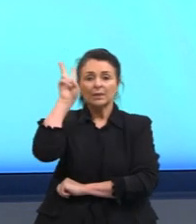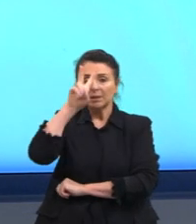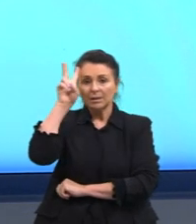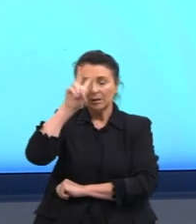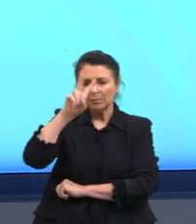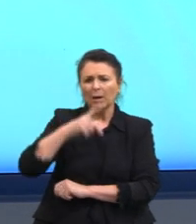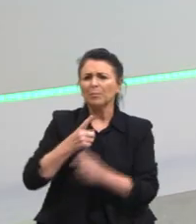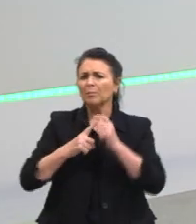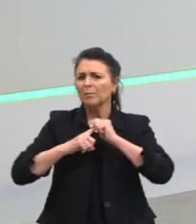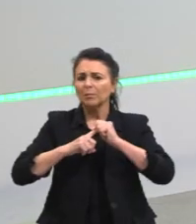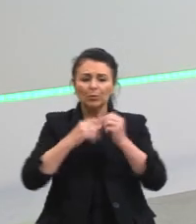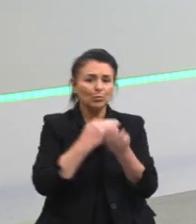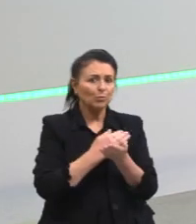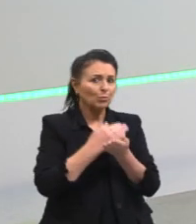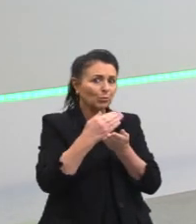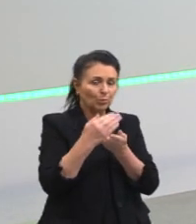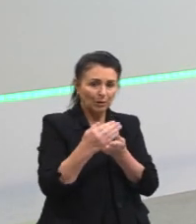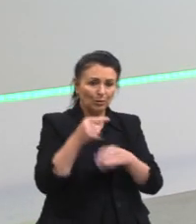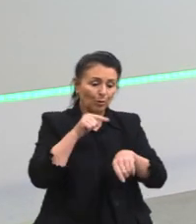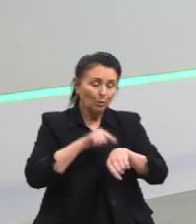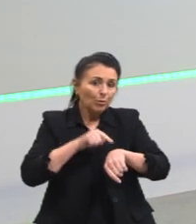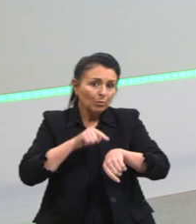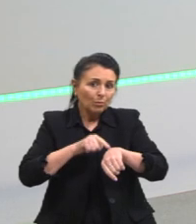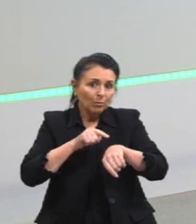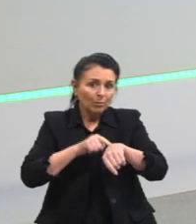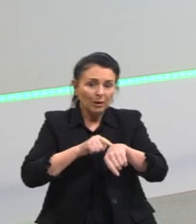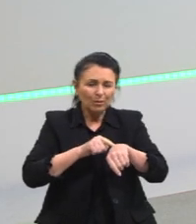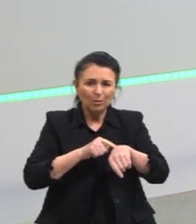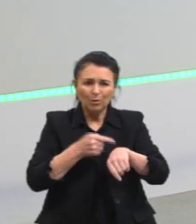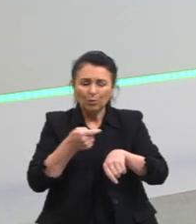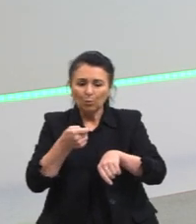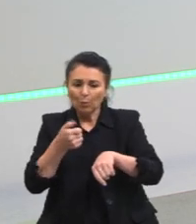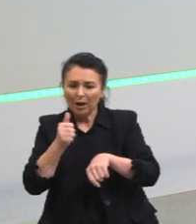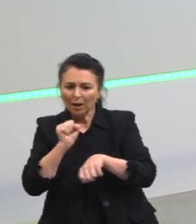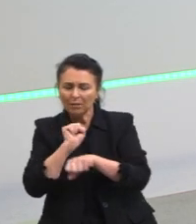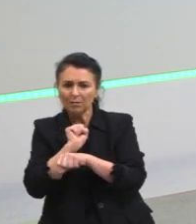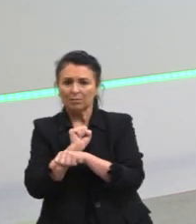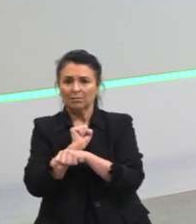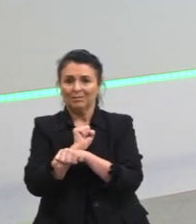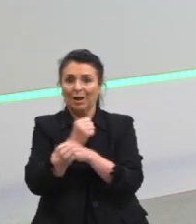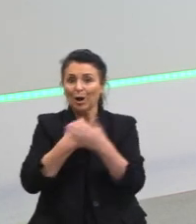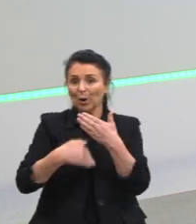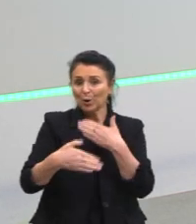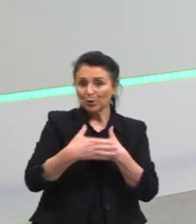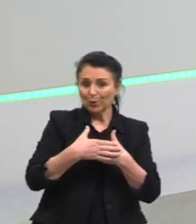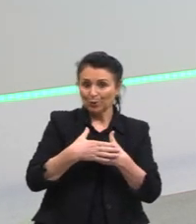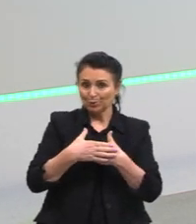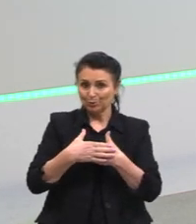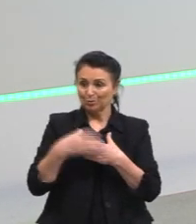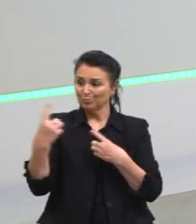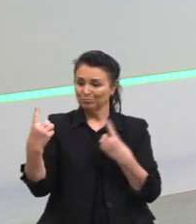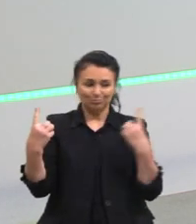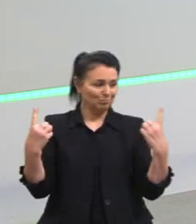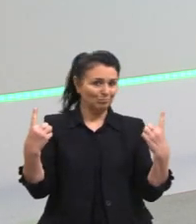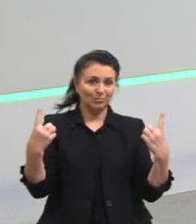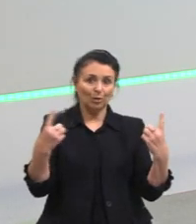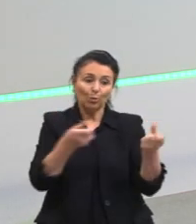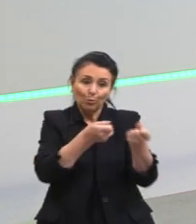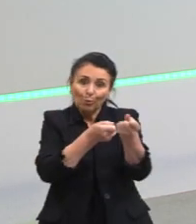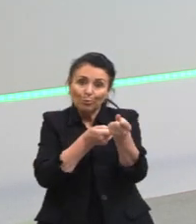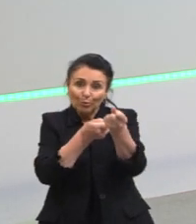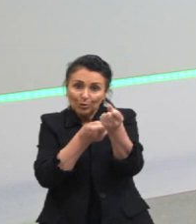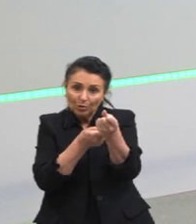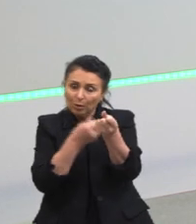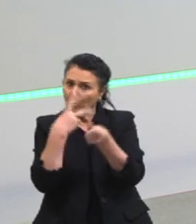principalmente no início, Tem um momento em que a gente quase fica parado. Todos os dois grupos estão puxando, né? Com